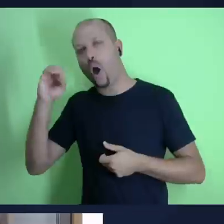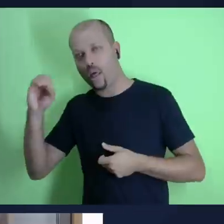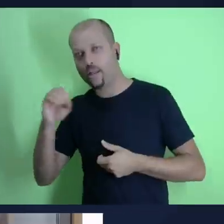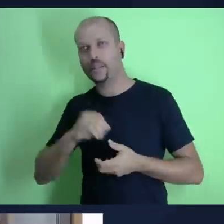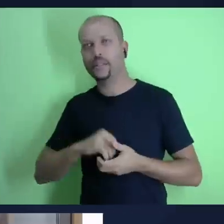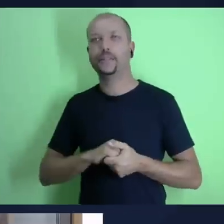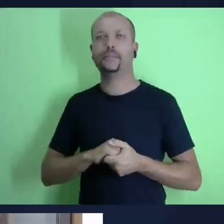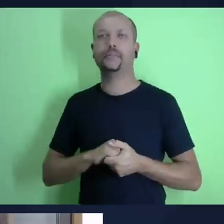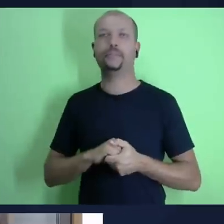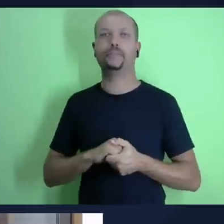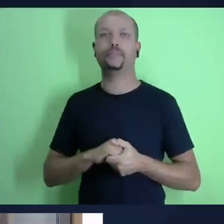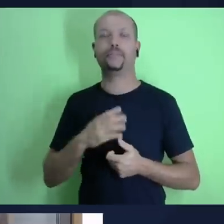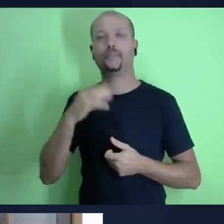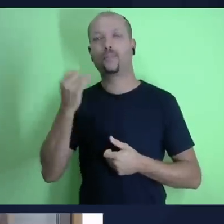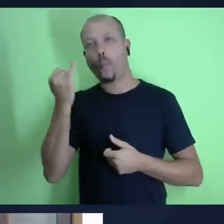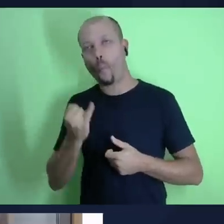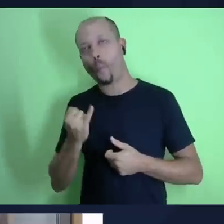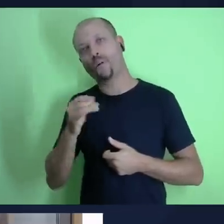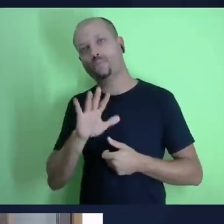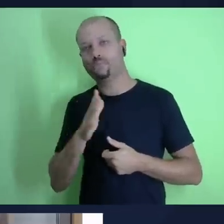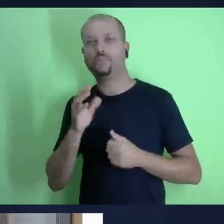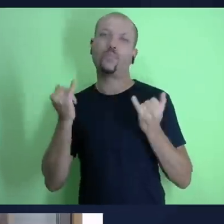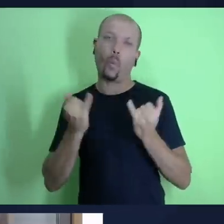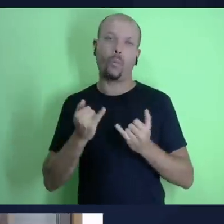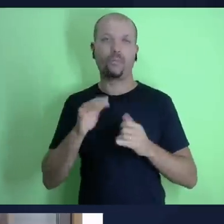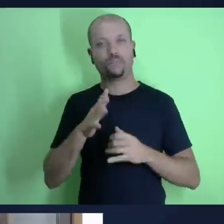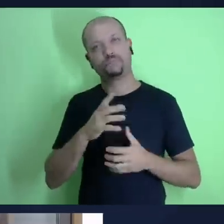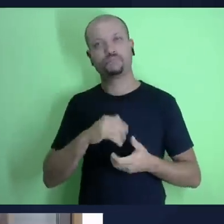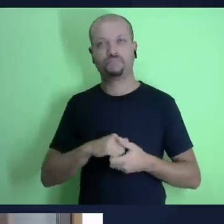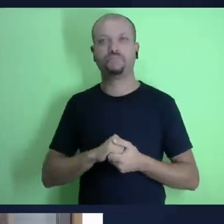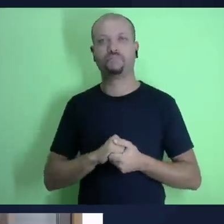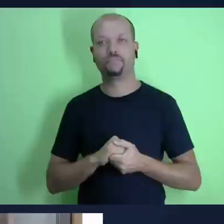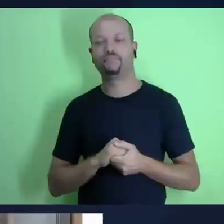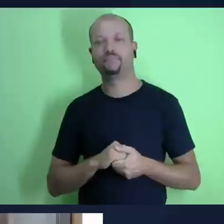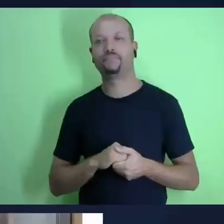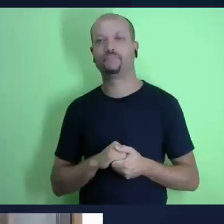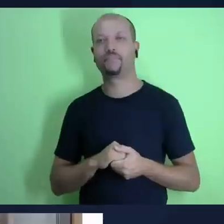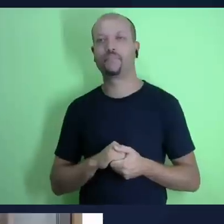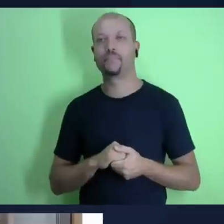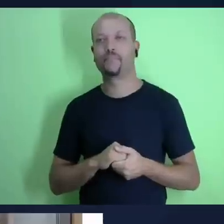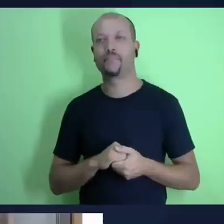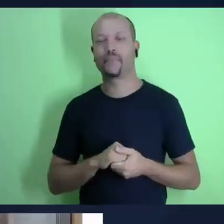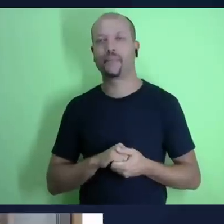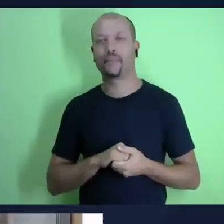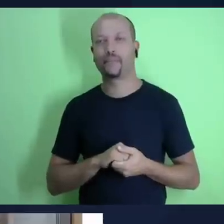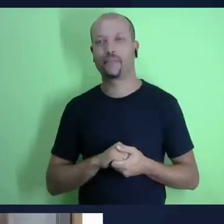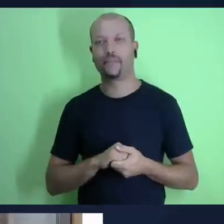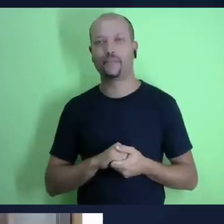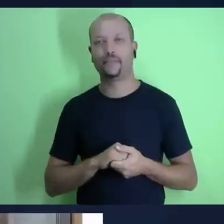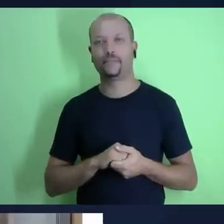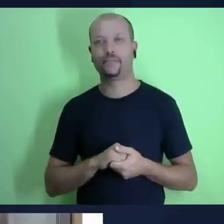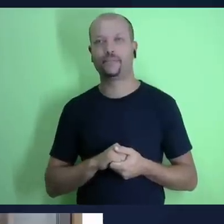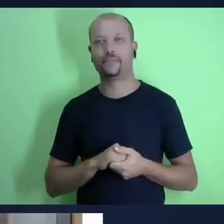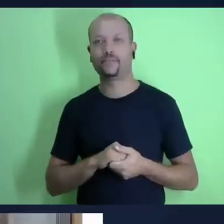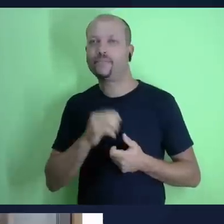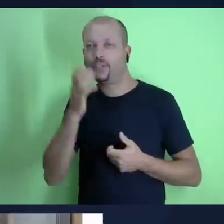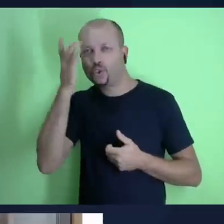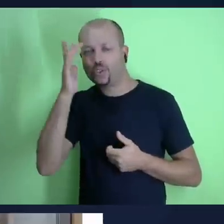oitenta de altura eu sou magro eu posso dizer que eu sou magro e